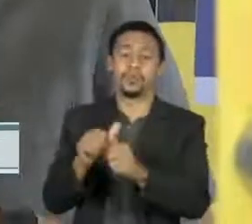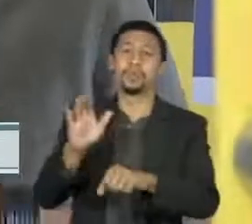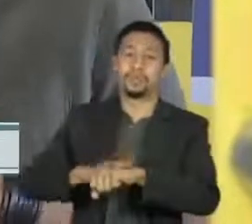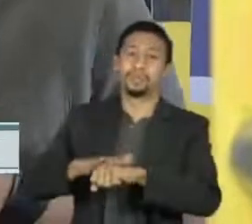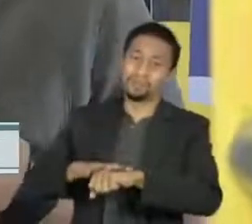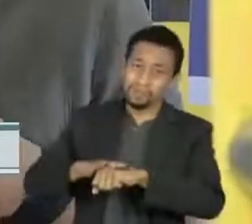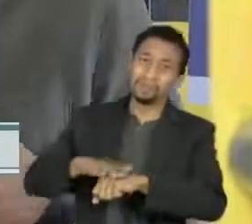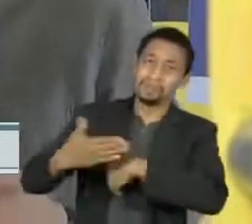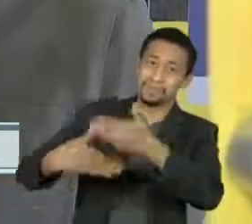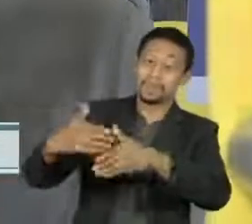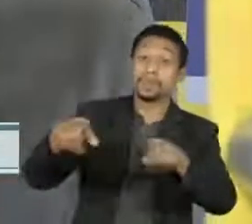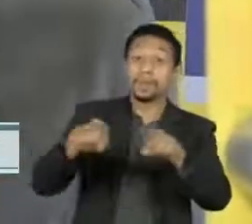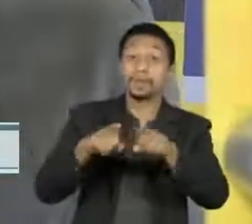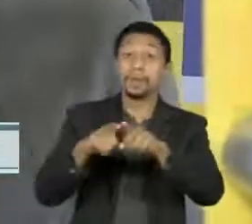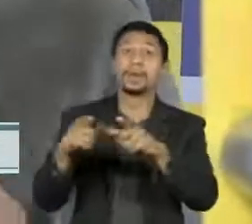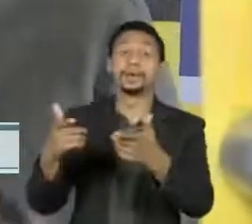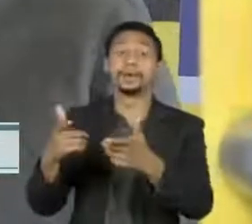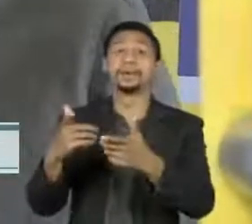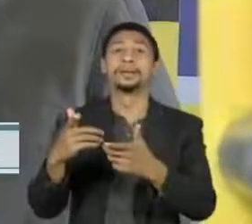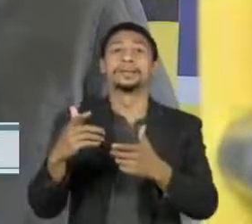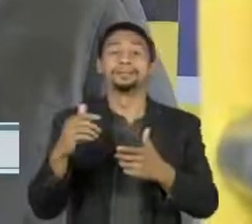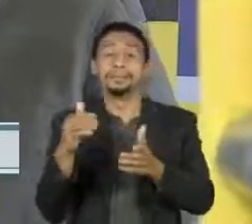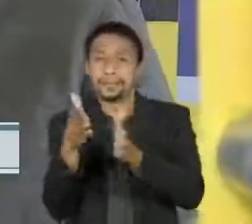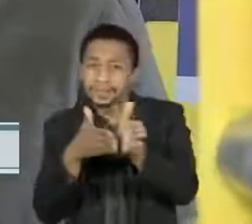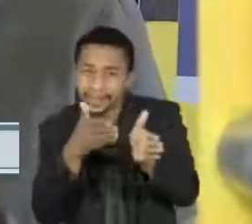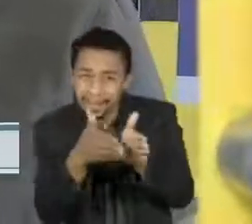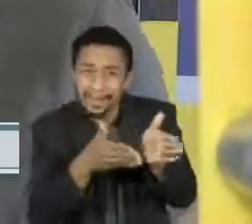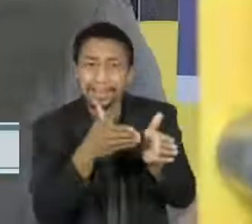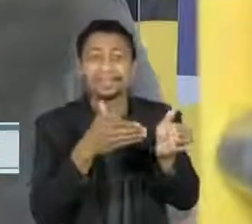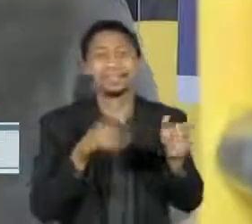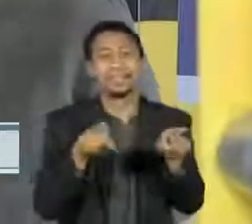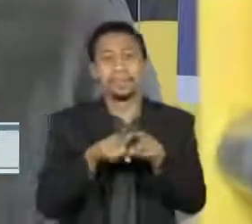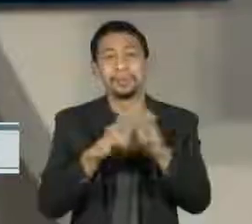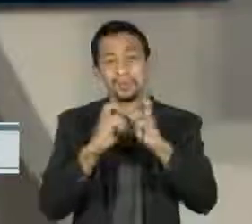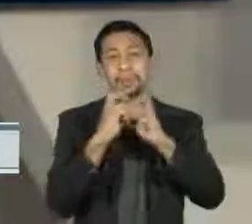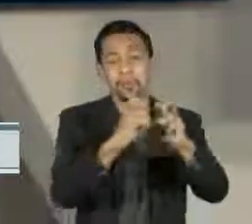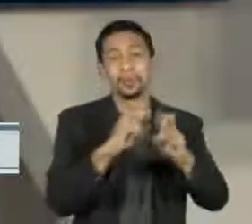utilizar o tecido para revestir áreas internas de trens da CPTM e do metrô.